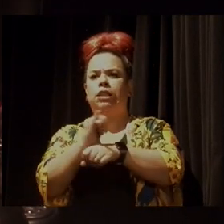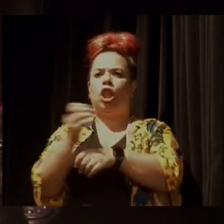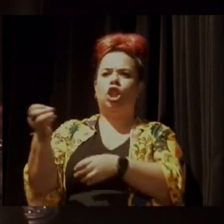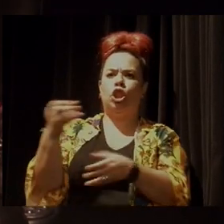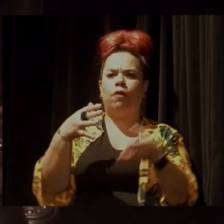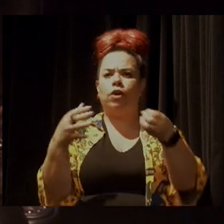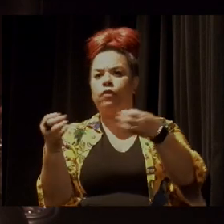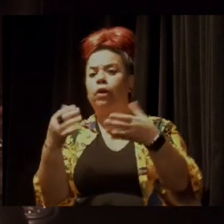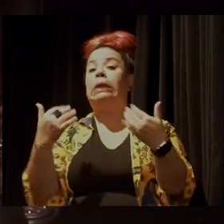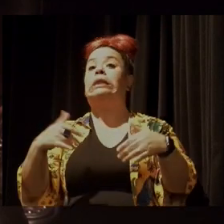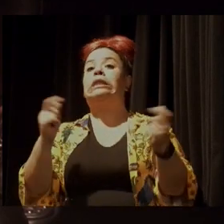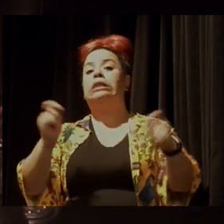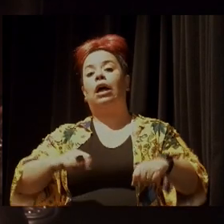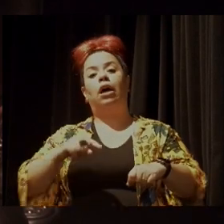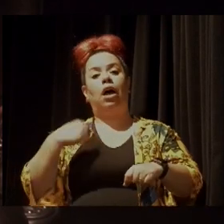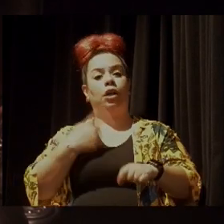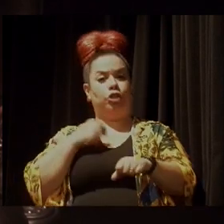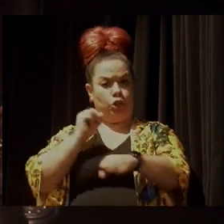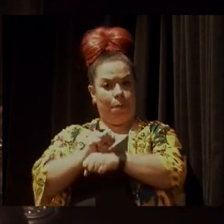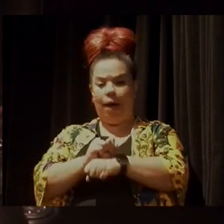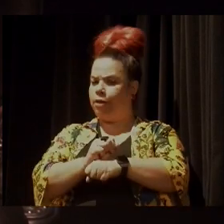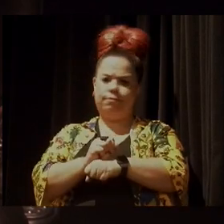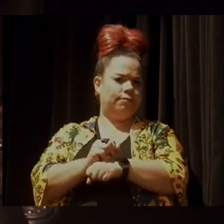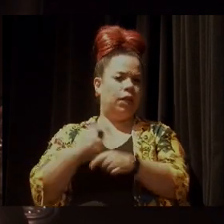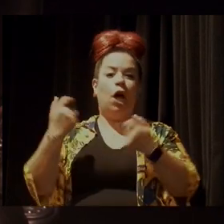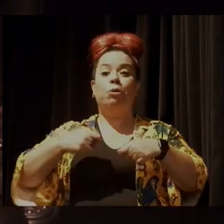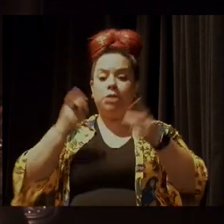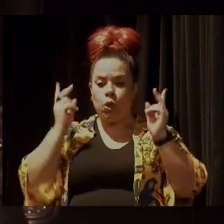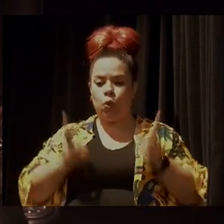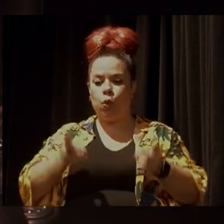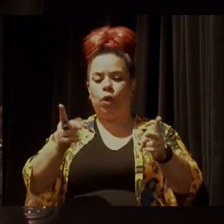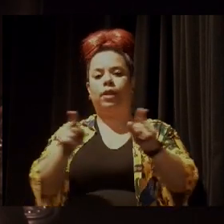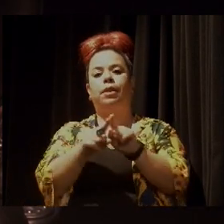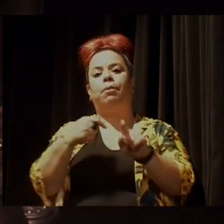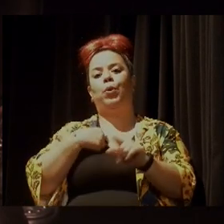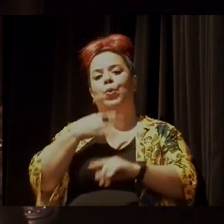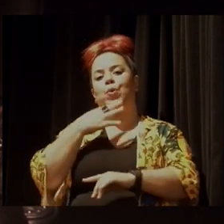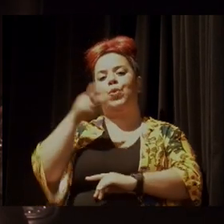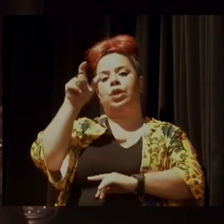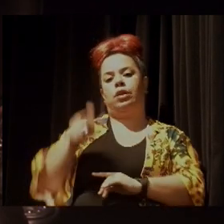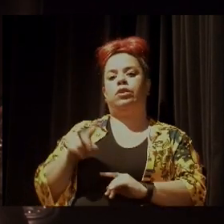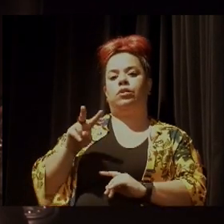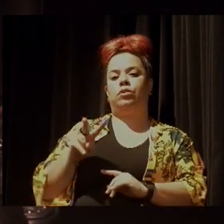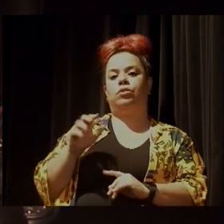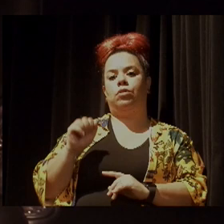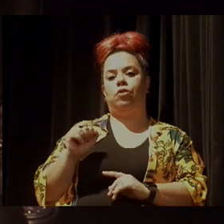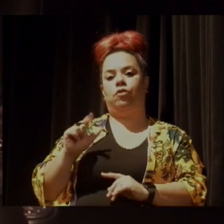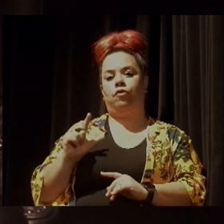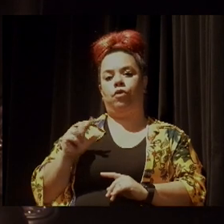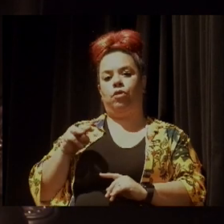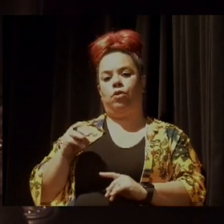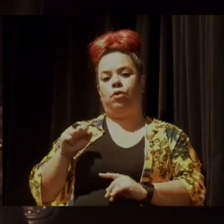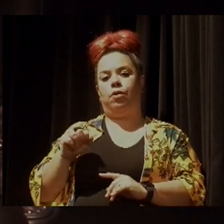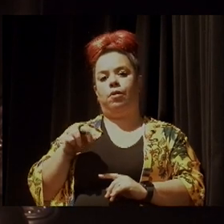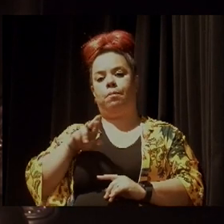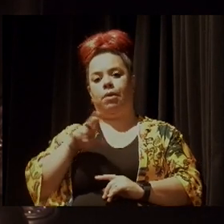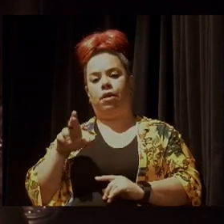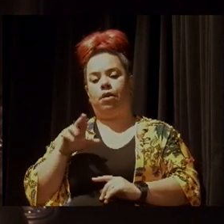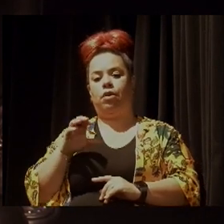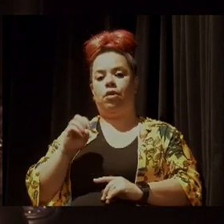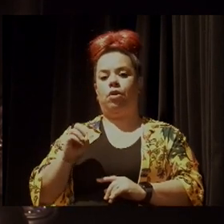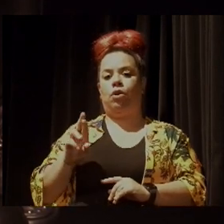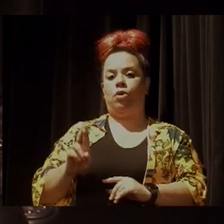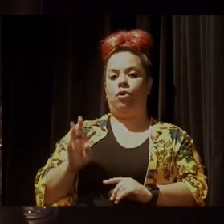das coisas que a gente precisa manter. Eu tenho conhecido o Valmir Ortega, que é um empreendedor nessa área socioambiental, que ele